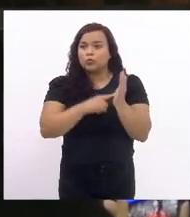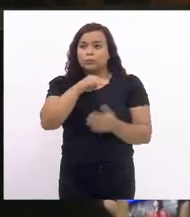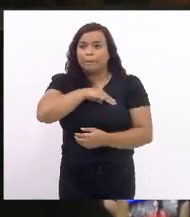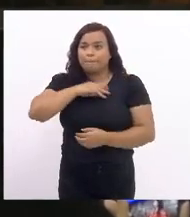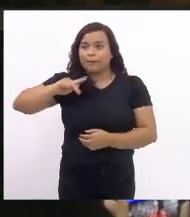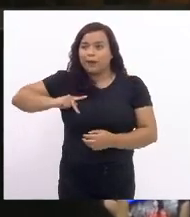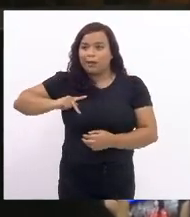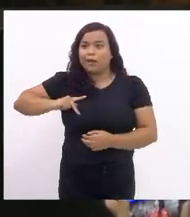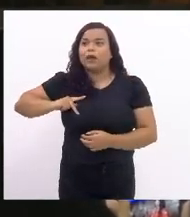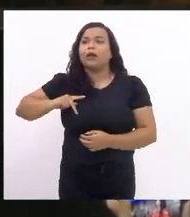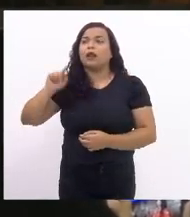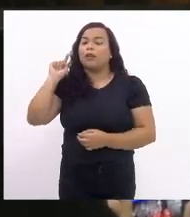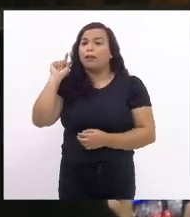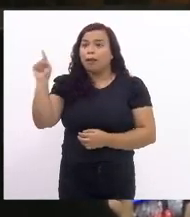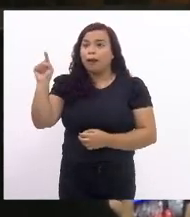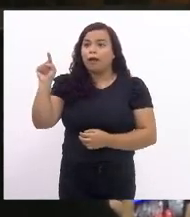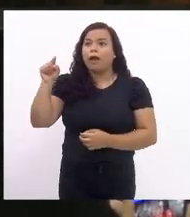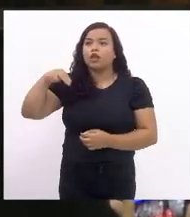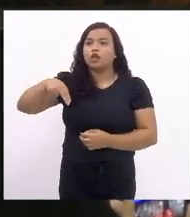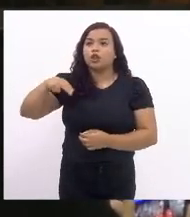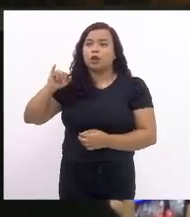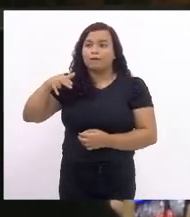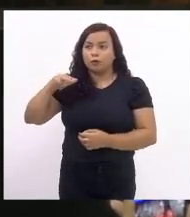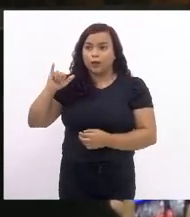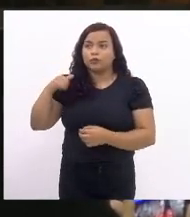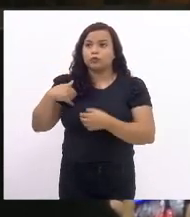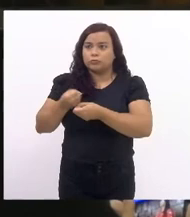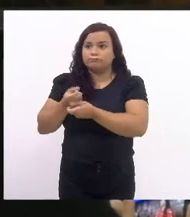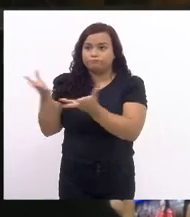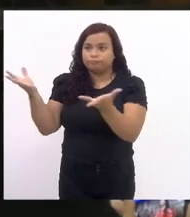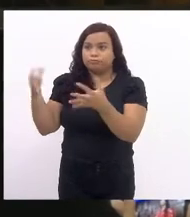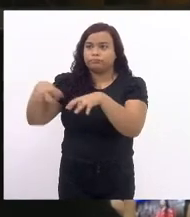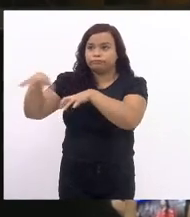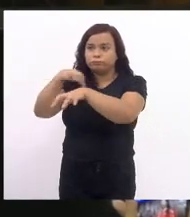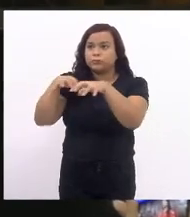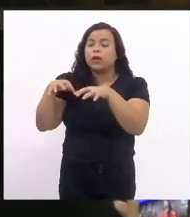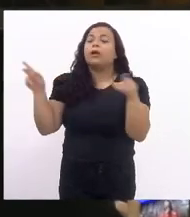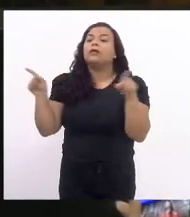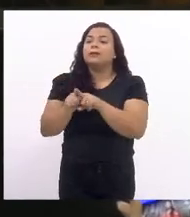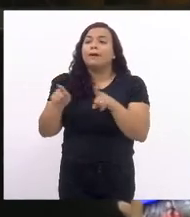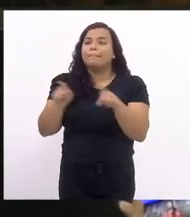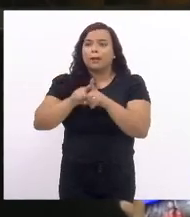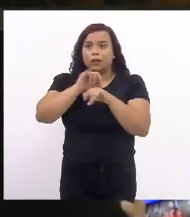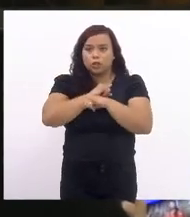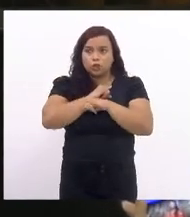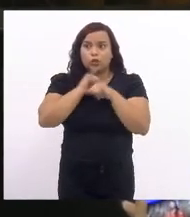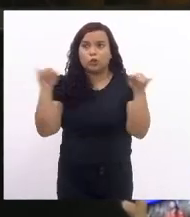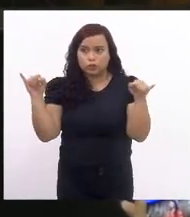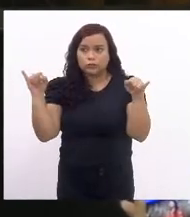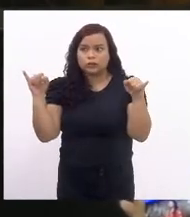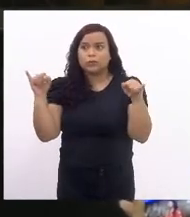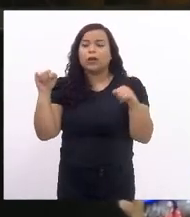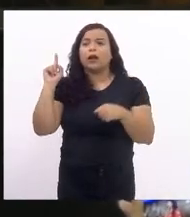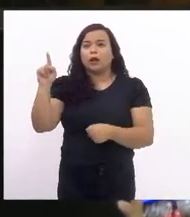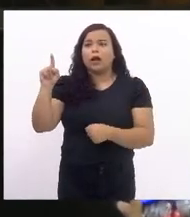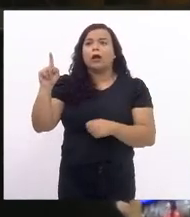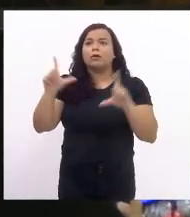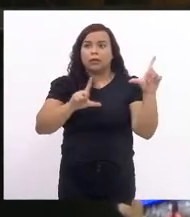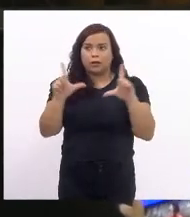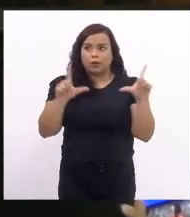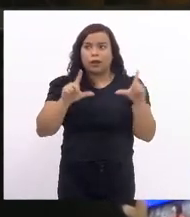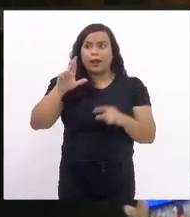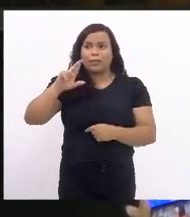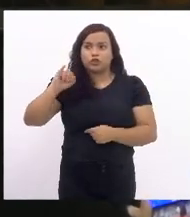no município de Nova Iguaçu, e também foi noticiado e transmitido através do RJTV,